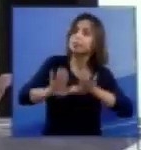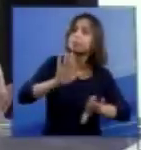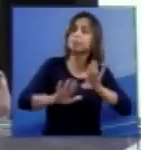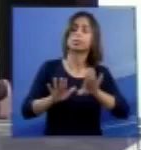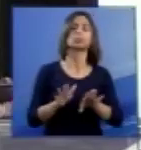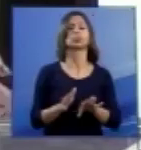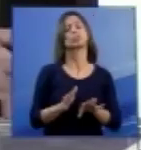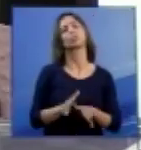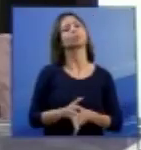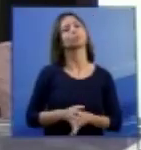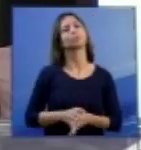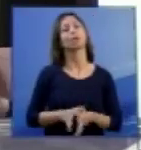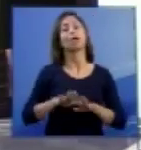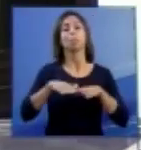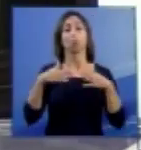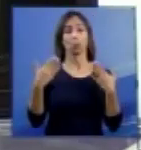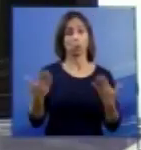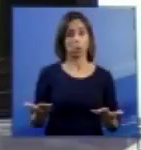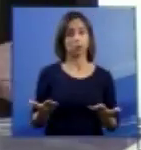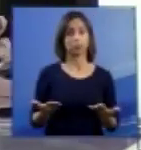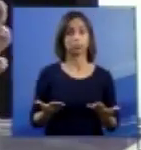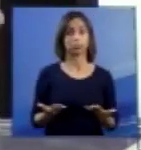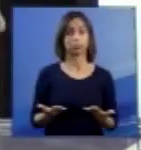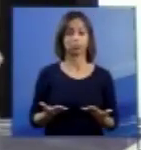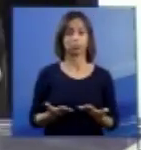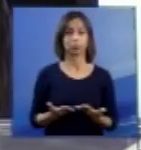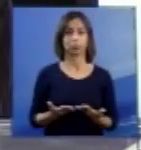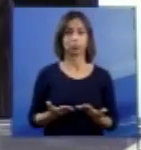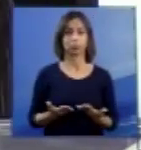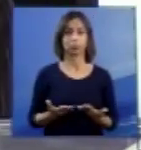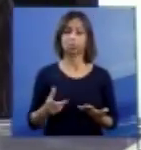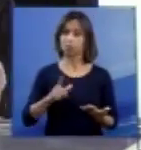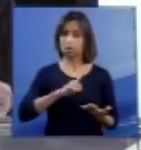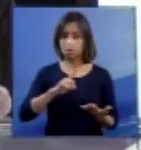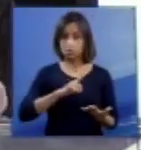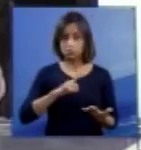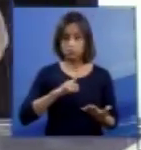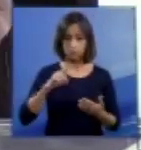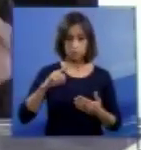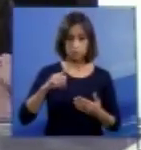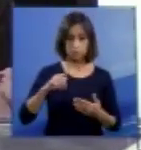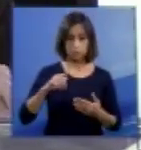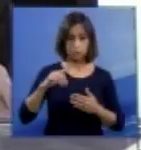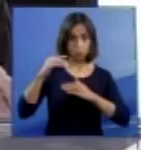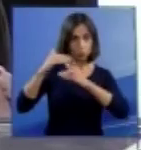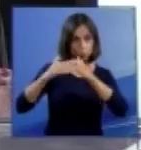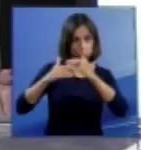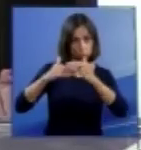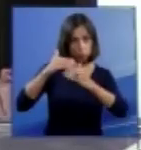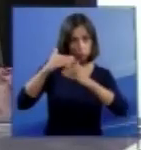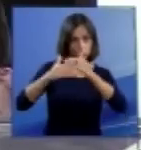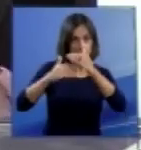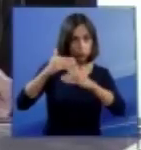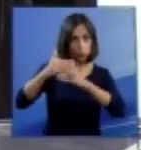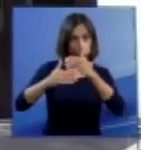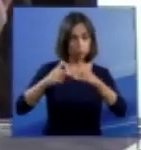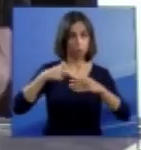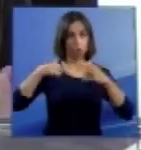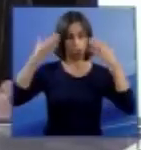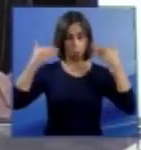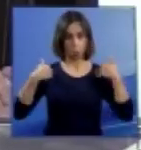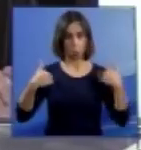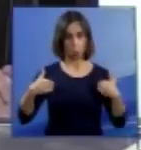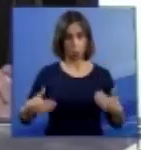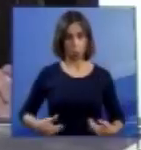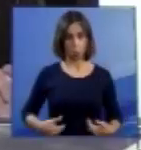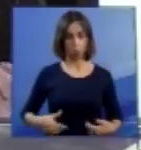existe desenvolvimento organizado do corpo físico, com